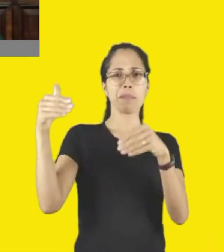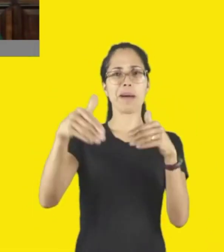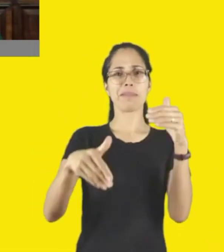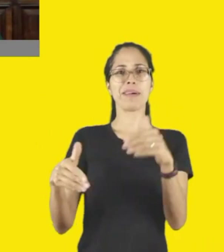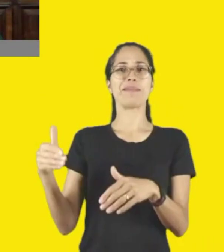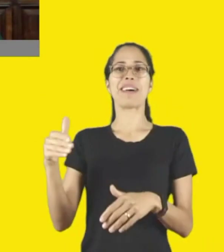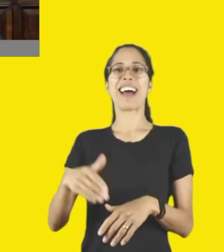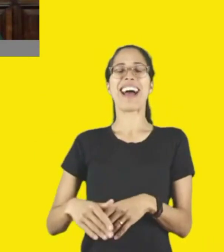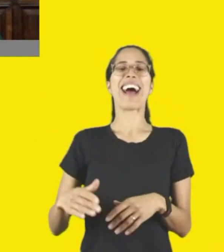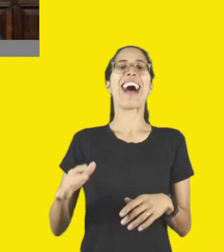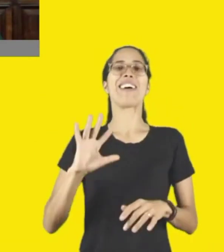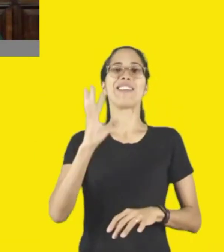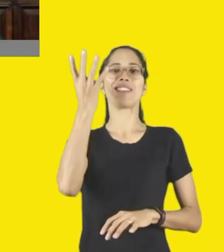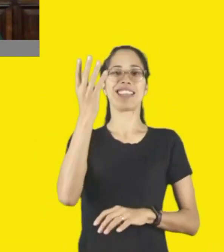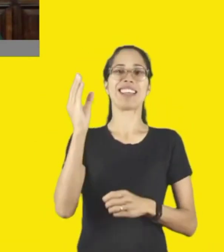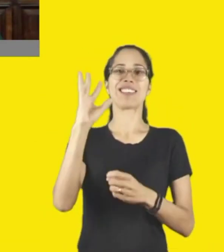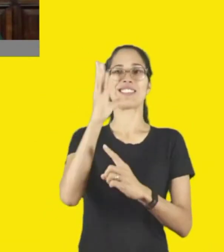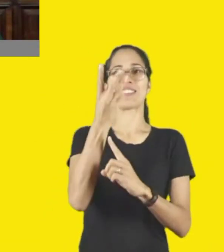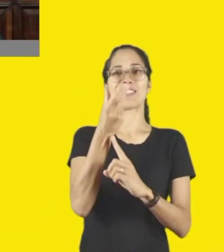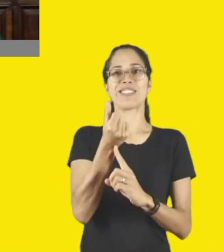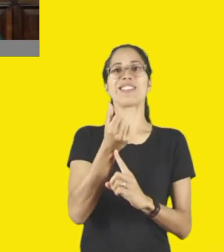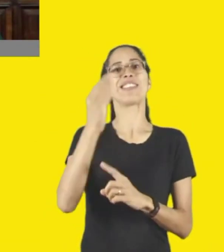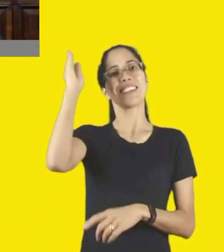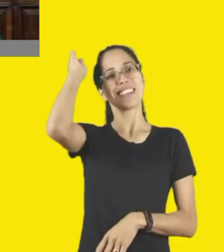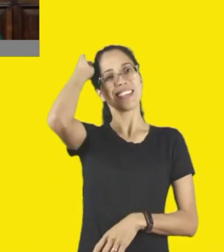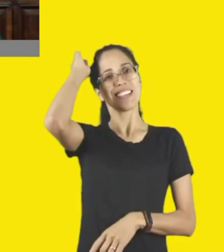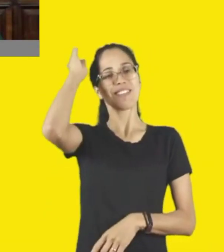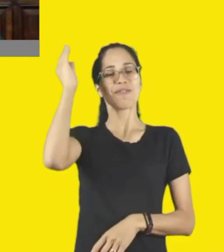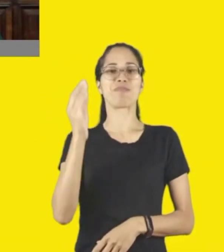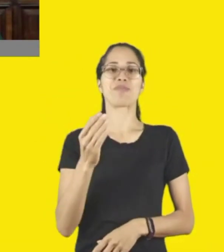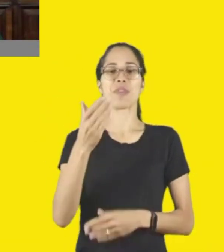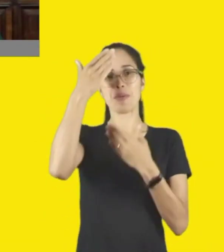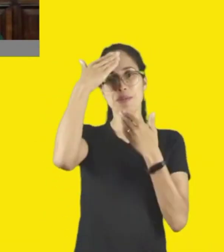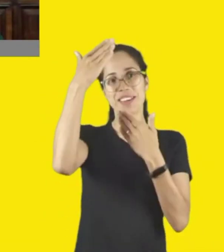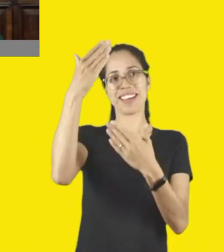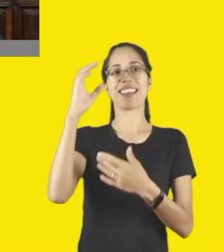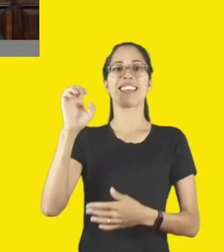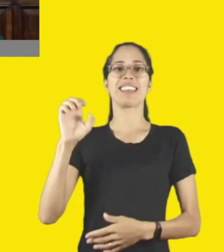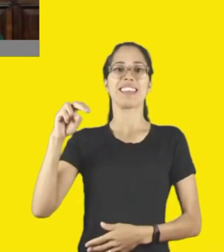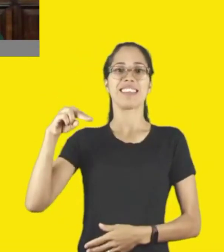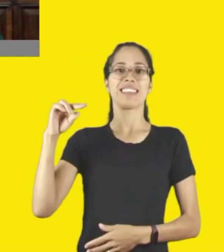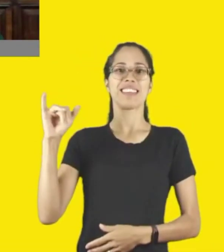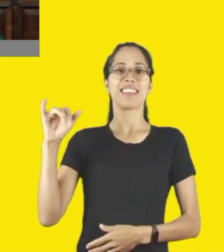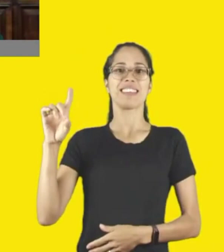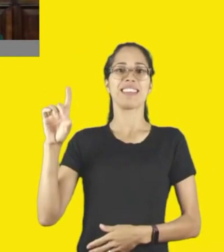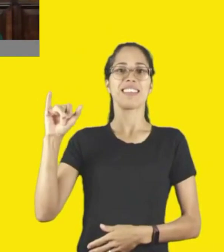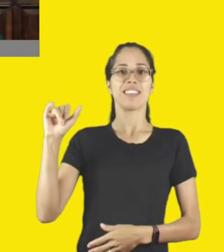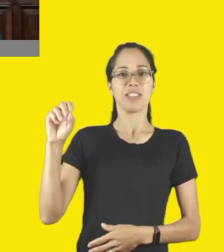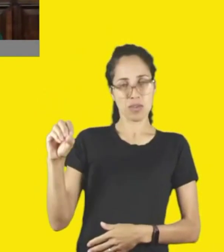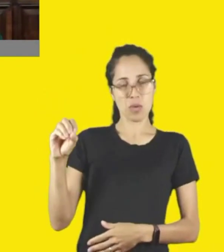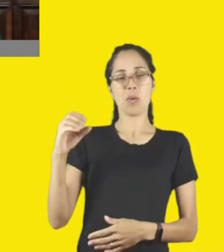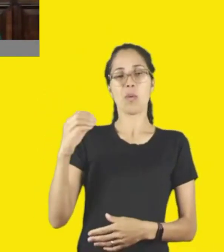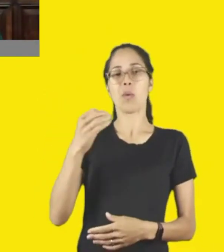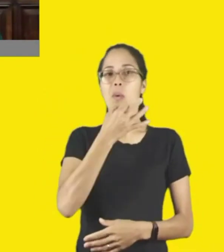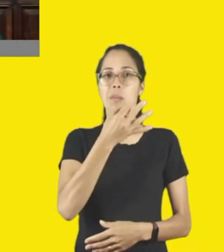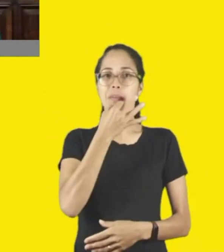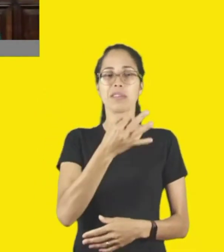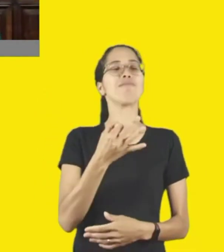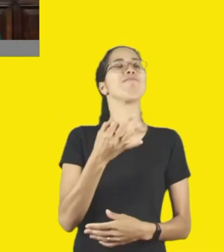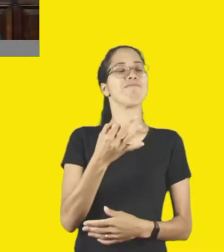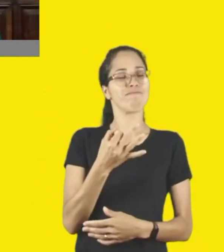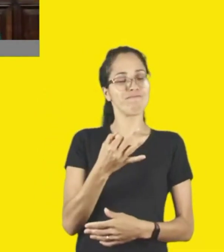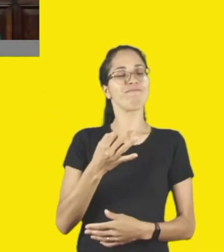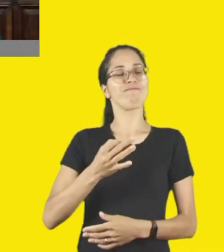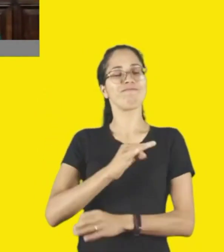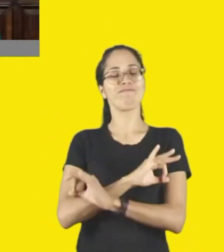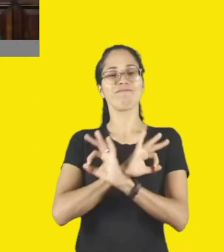Muito obrigado, Emílio, por seu comentário, enfim, é uma coisa que deixa todos nós muito satisfeitos. Eu acho,